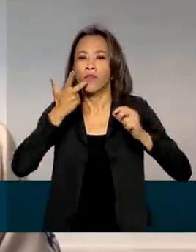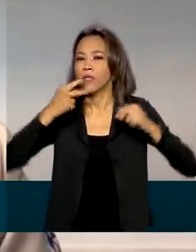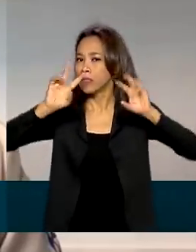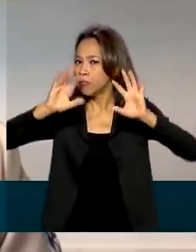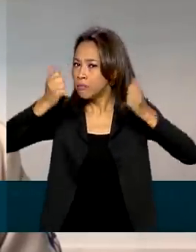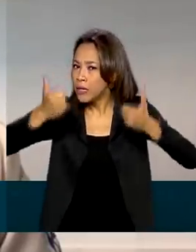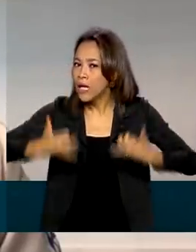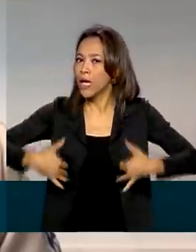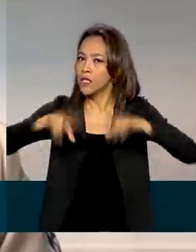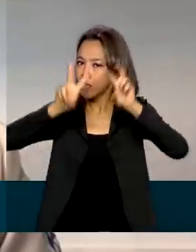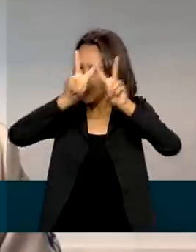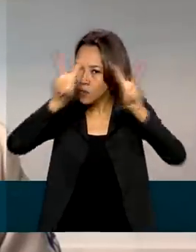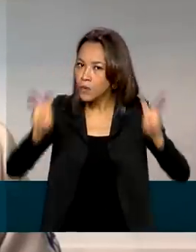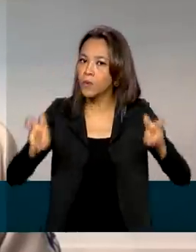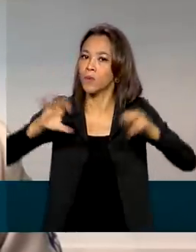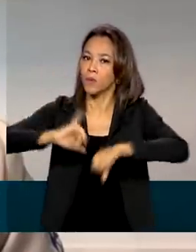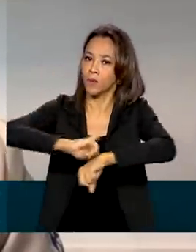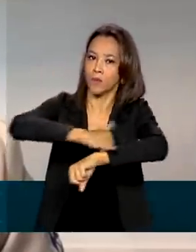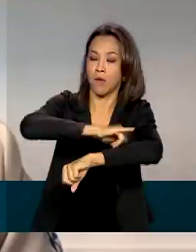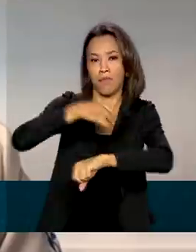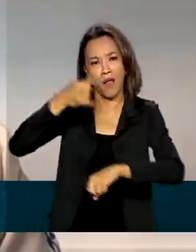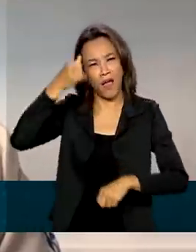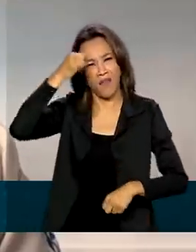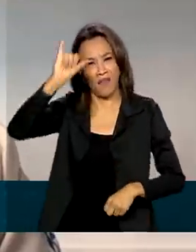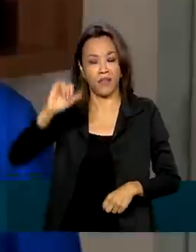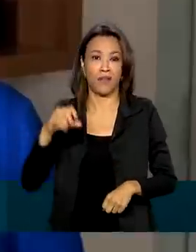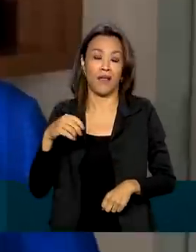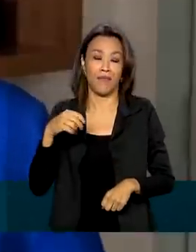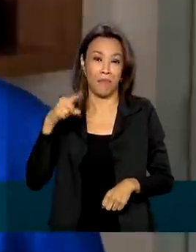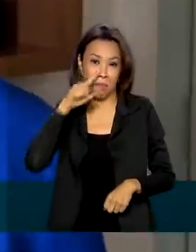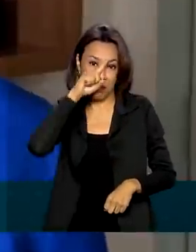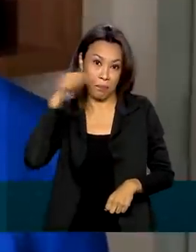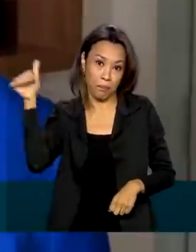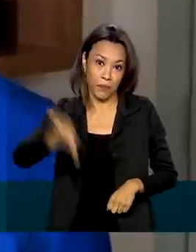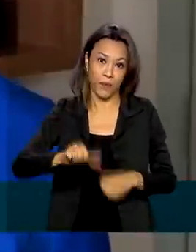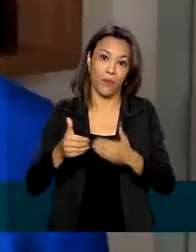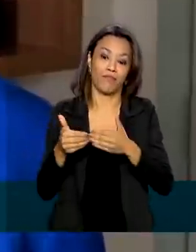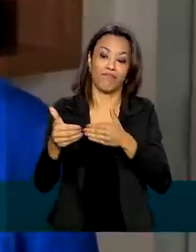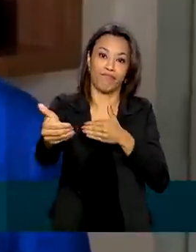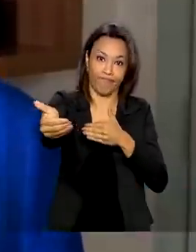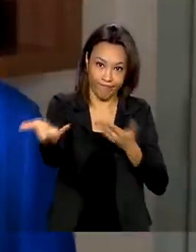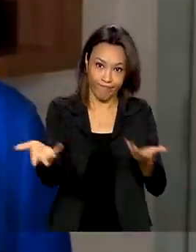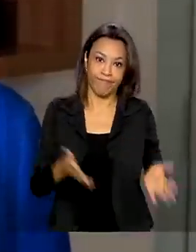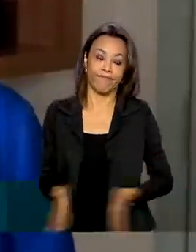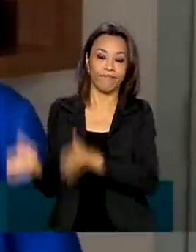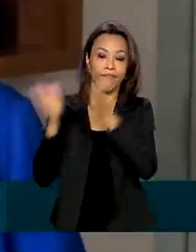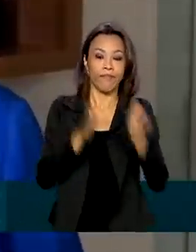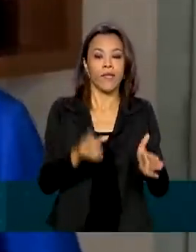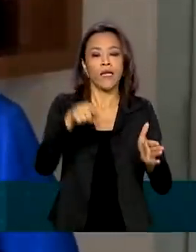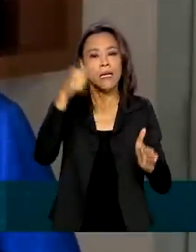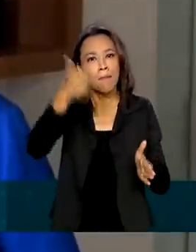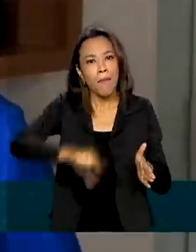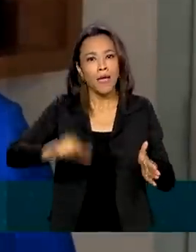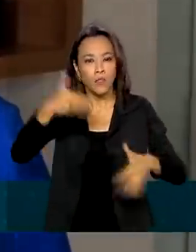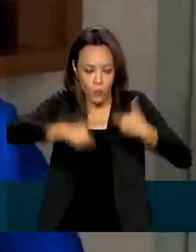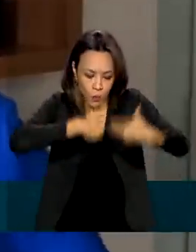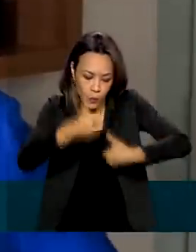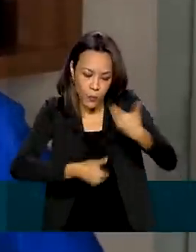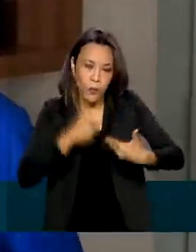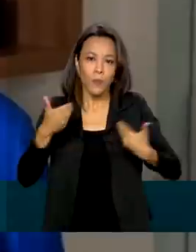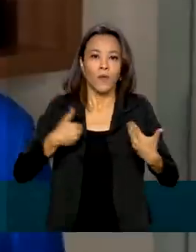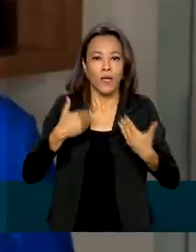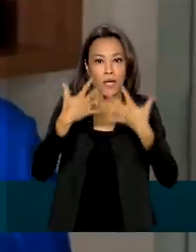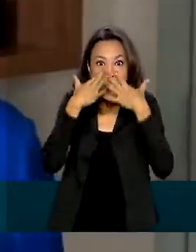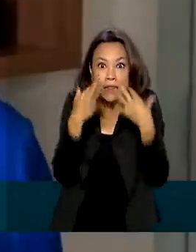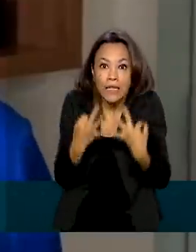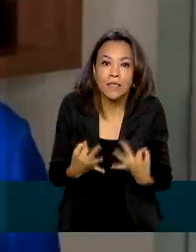para que evite-se um dano colateral mais à frente. E para aumentar os cuidados e o atendimento precoce